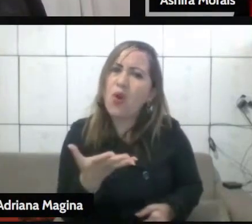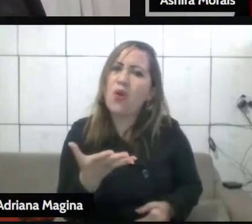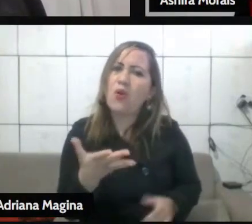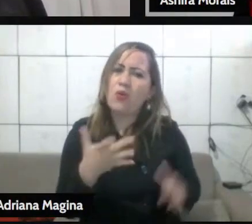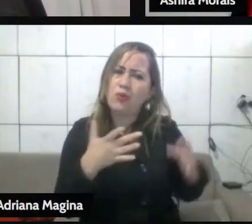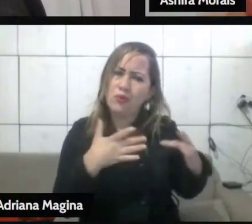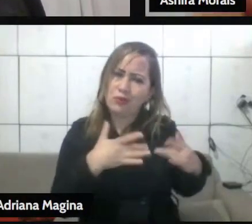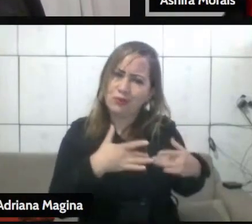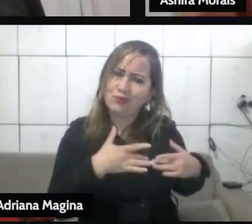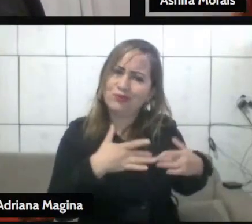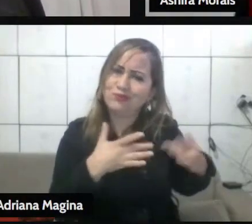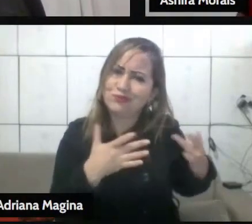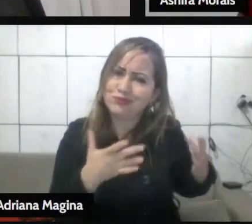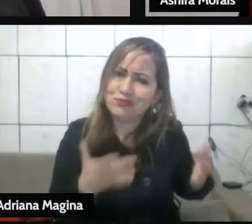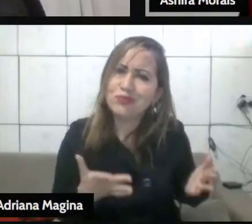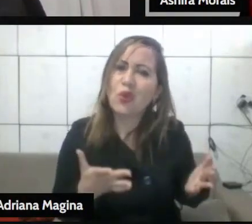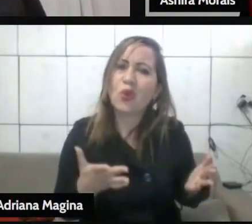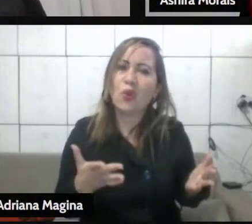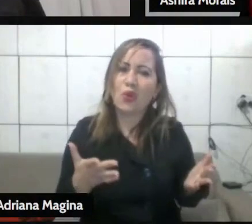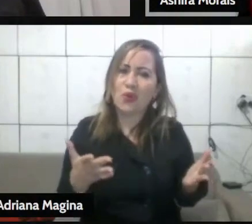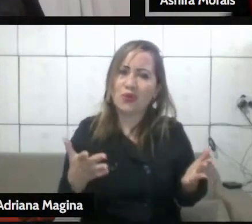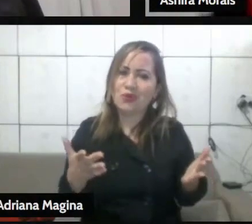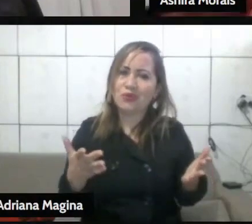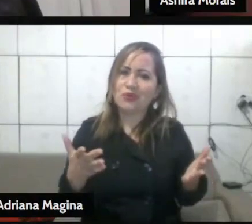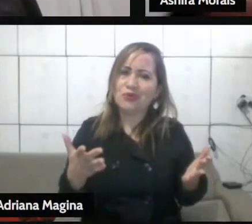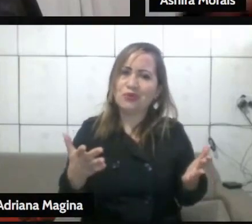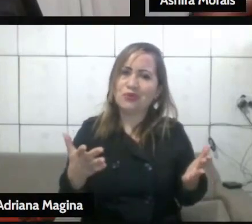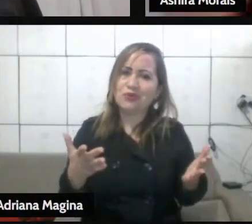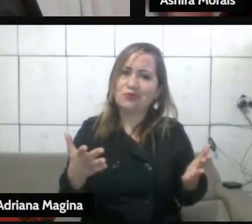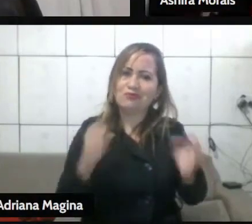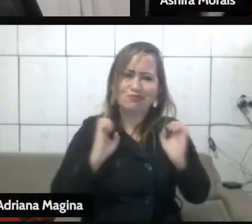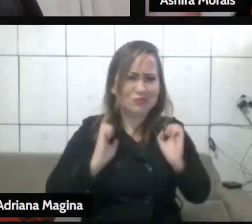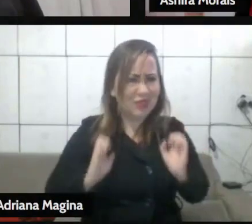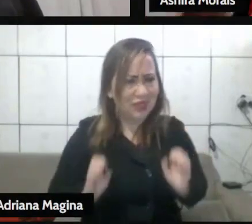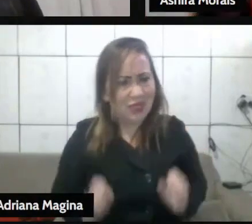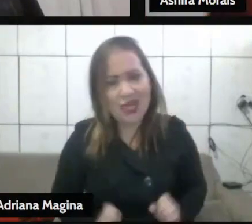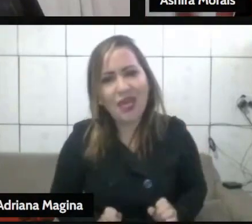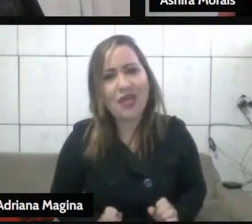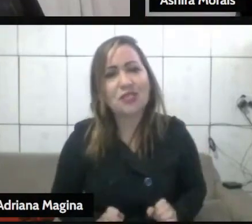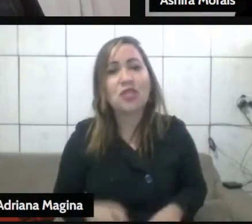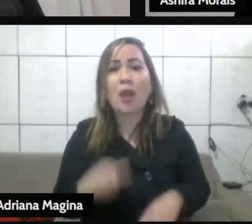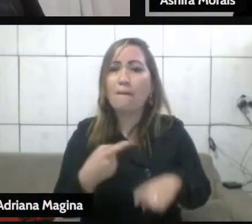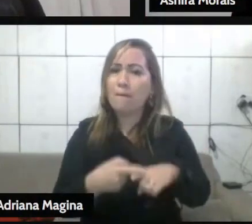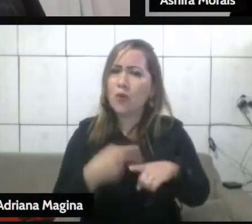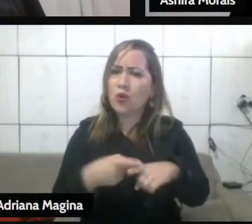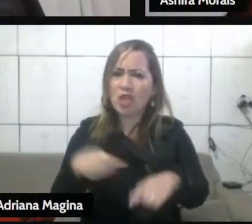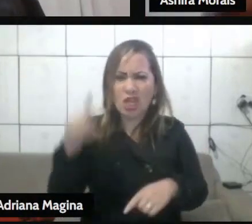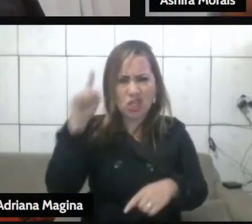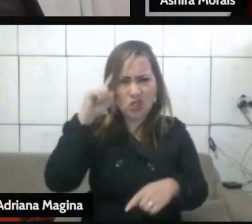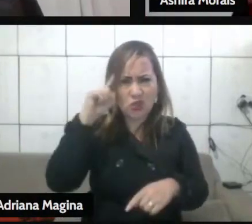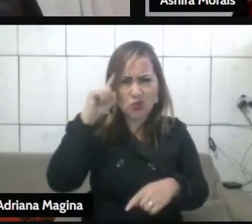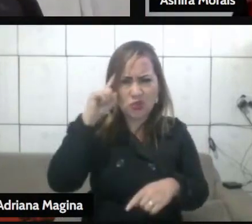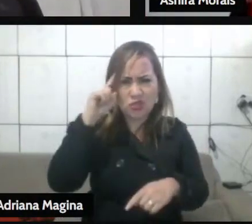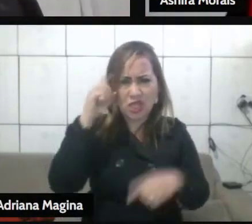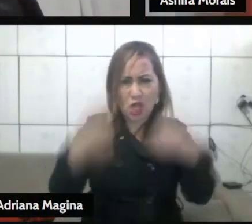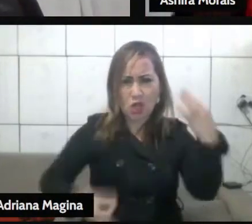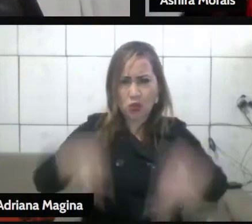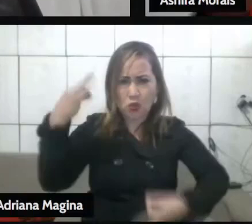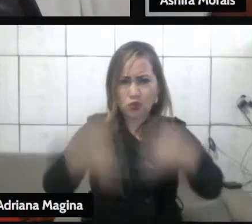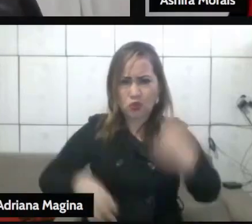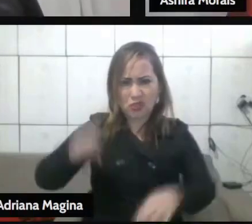socialmente? E se é possível, professor, por que que lá no dia do juízo, Deus condenará